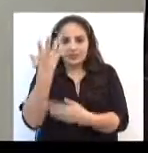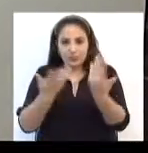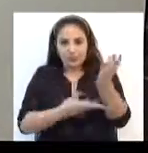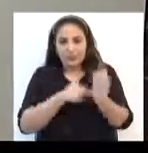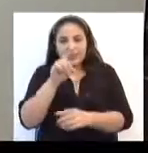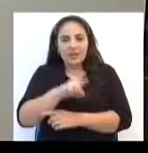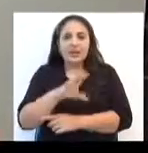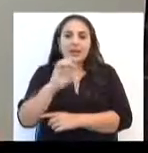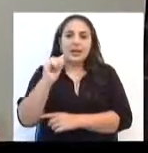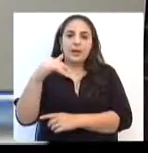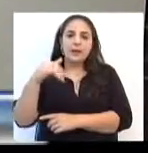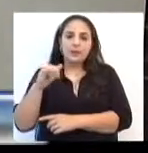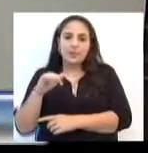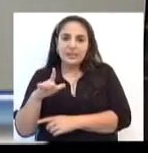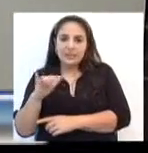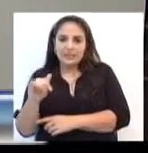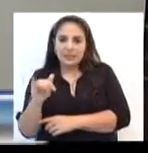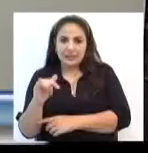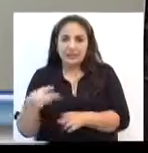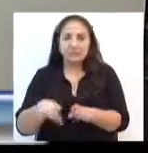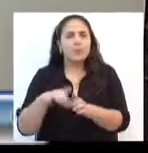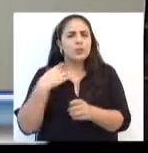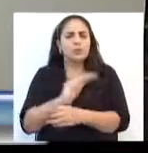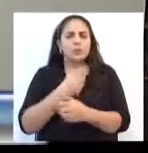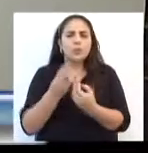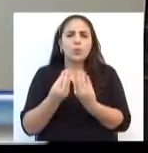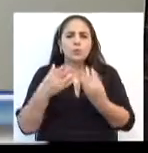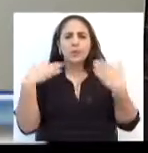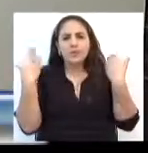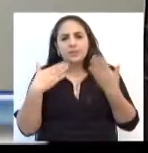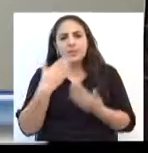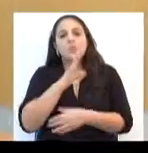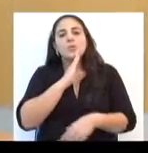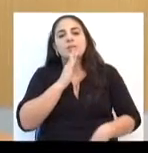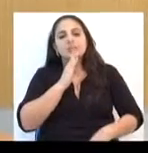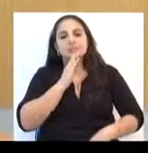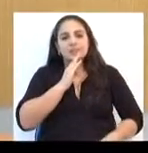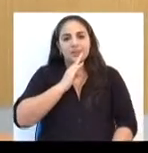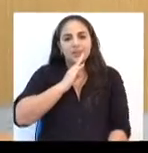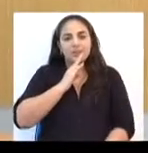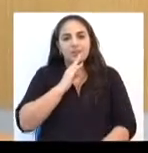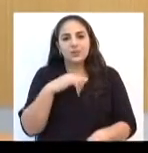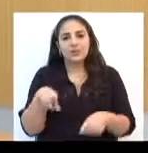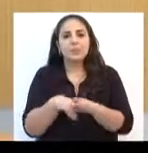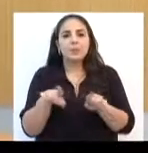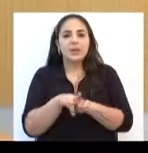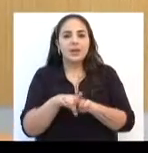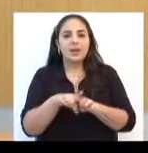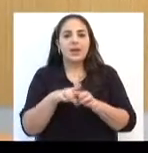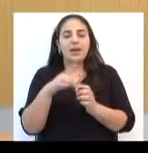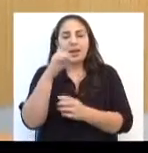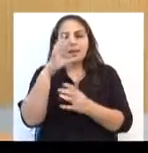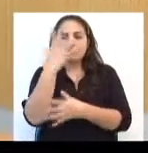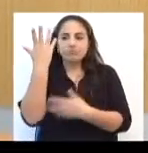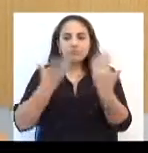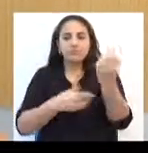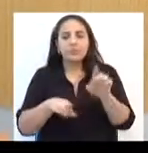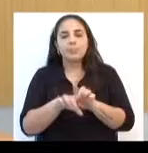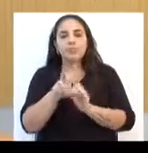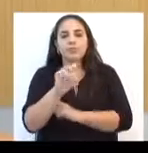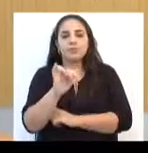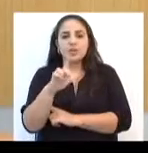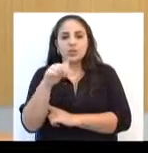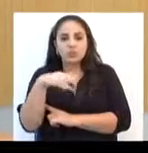A gente faz bastantes passeios reconhecendo a natureza. Wilson Liu propõe a elaboração de uma